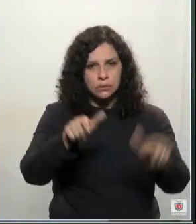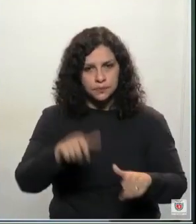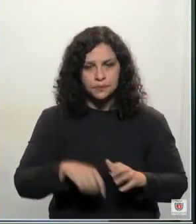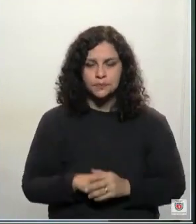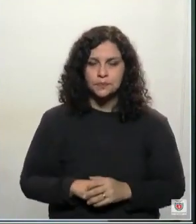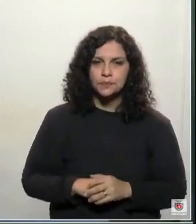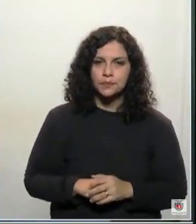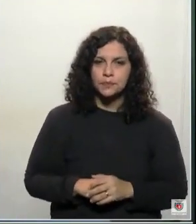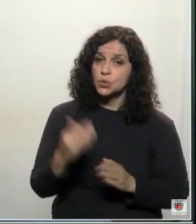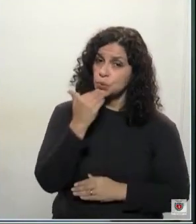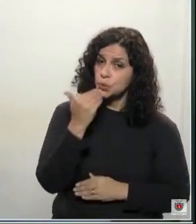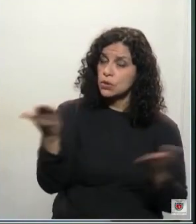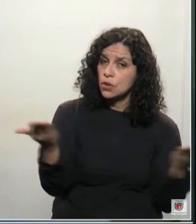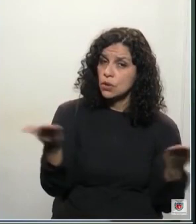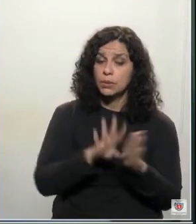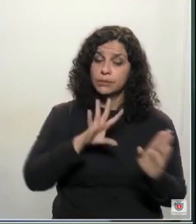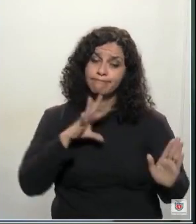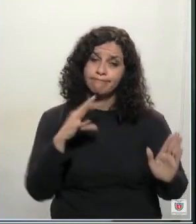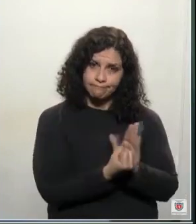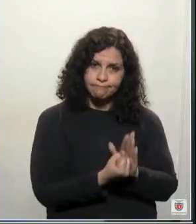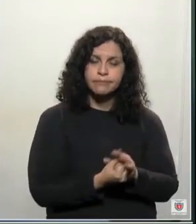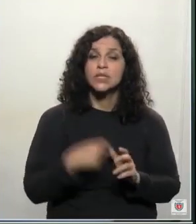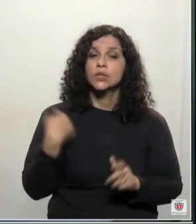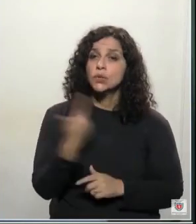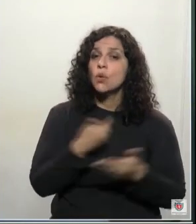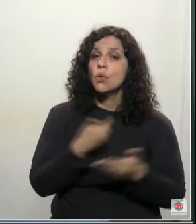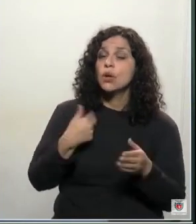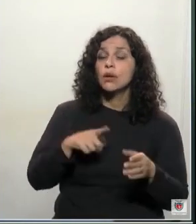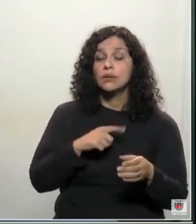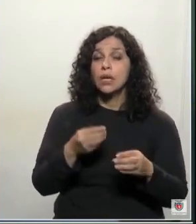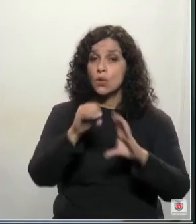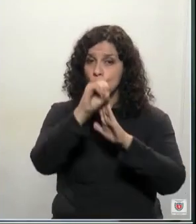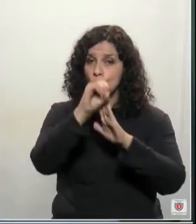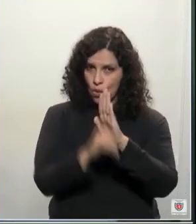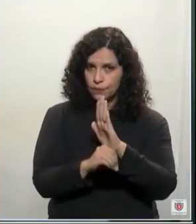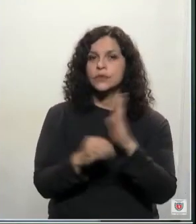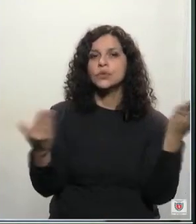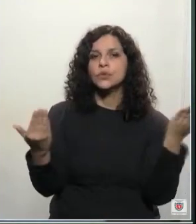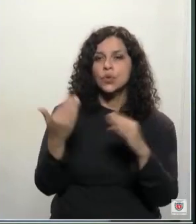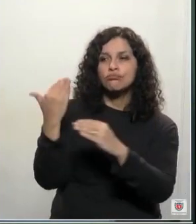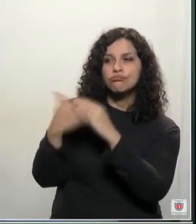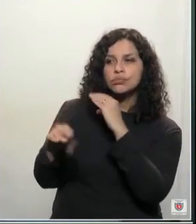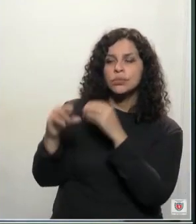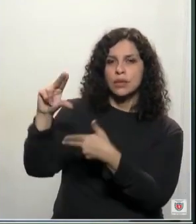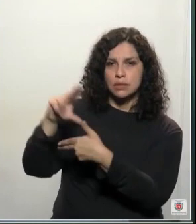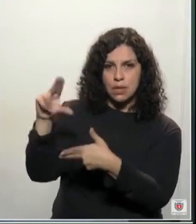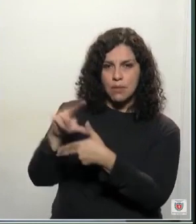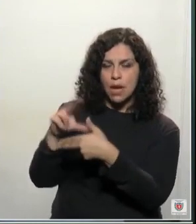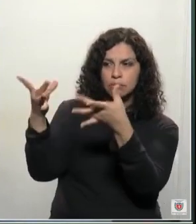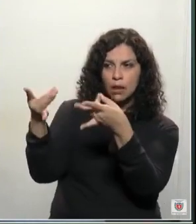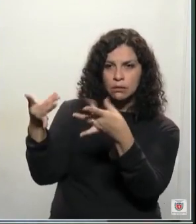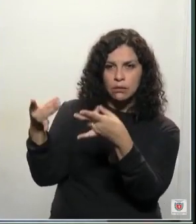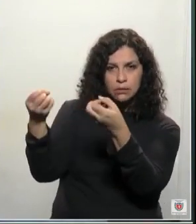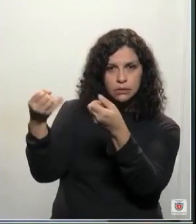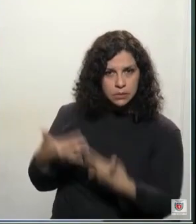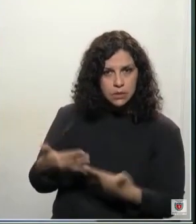Então, esse é um pedido que eu queria aqui deixar registrado. Nós estamos encaminhando um ofício à Sanepar para que esclareça